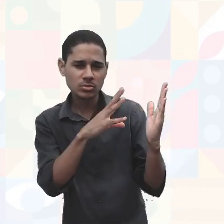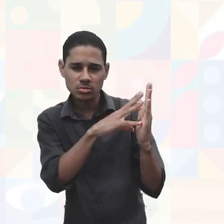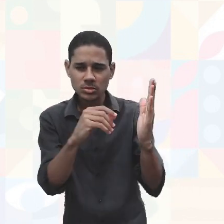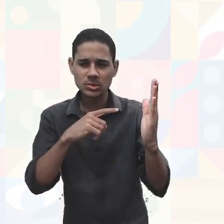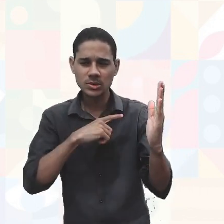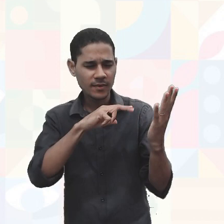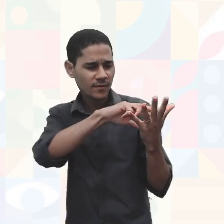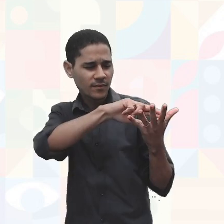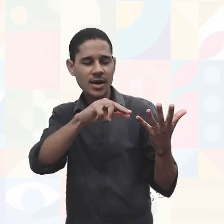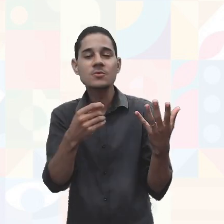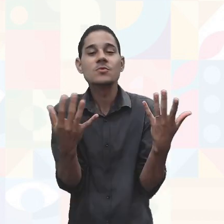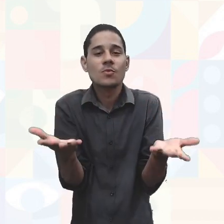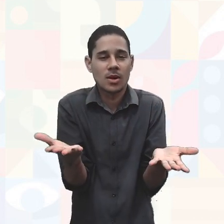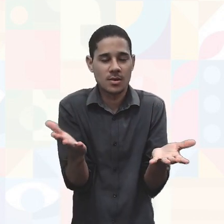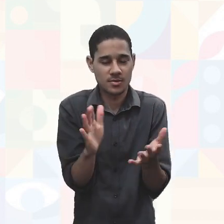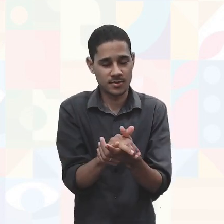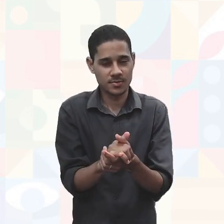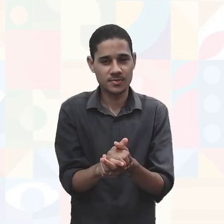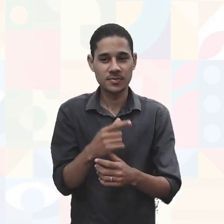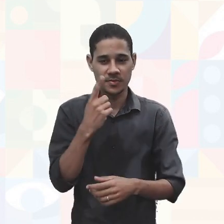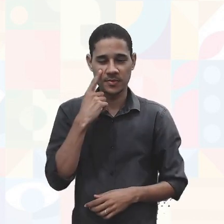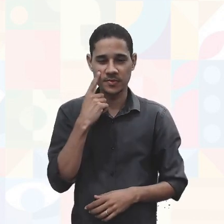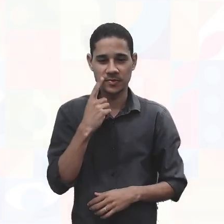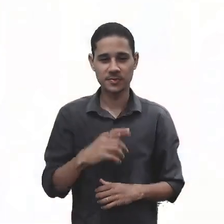Não é isso? Vamos ver aí.